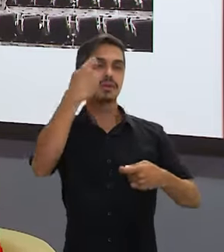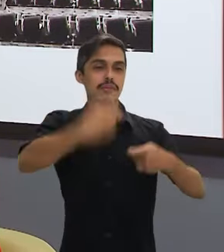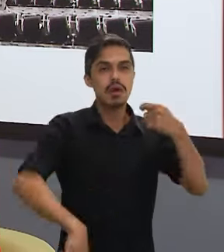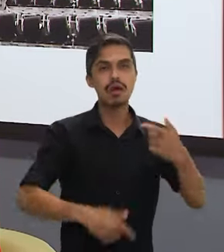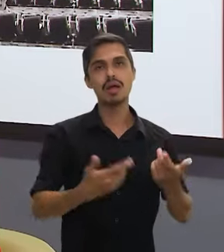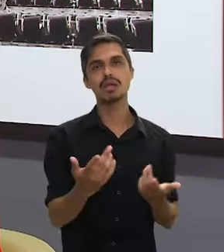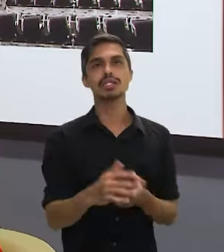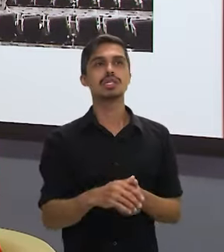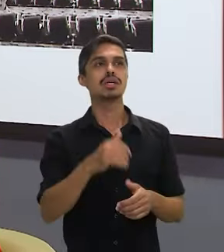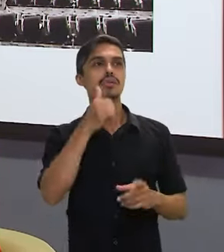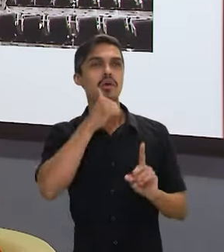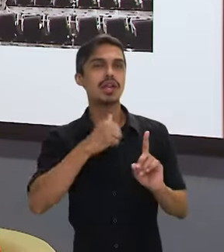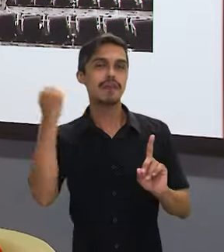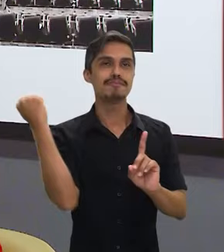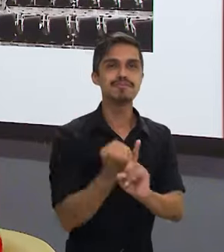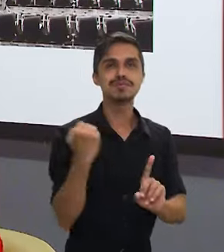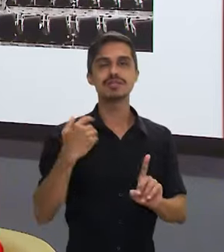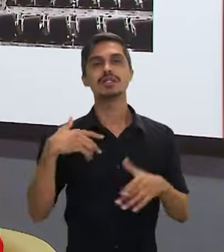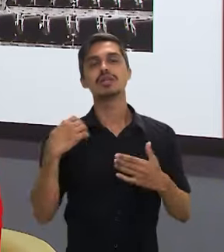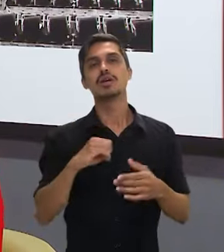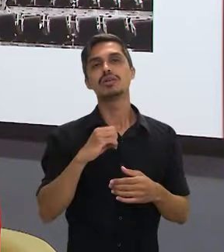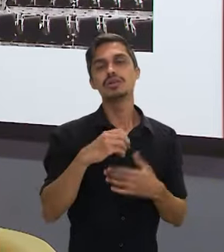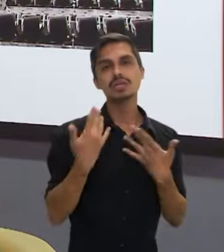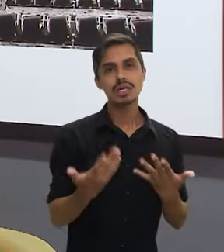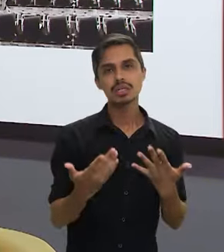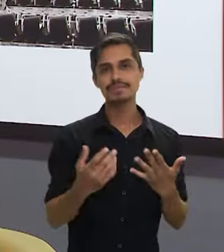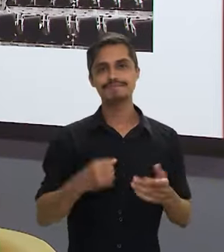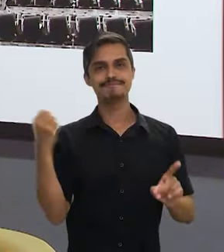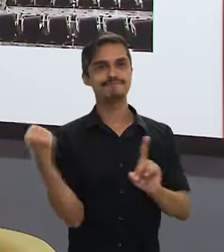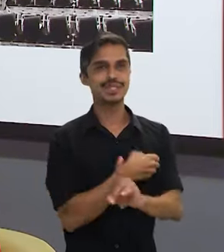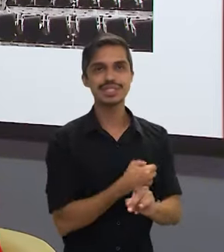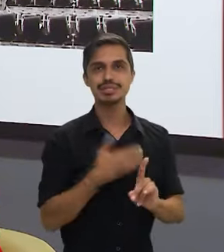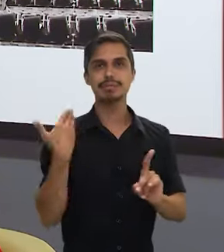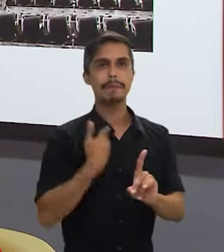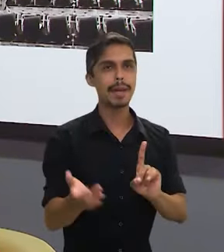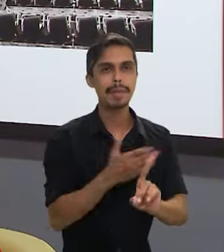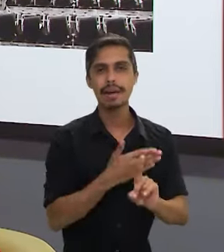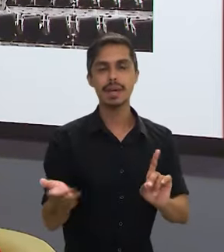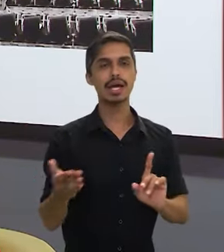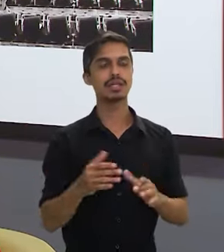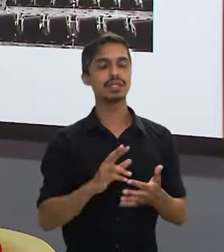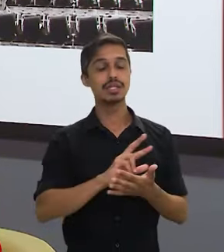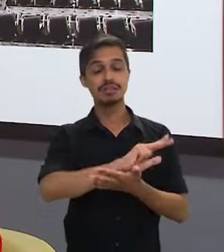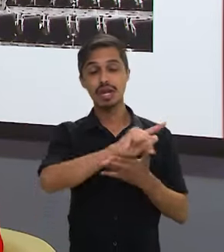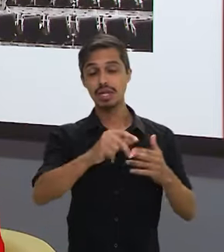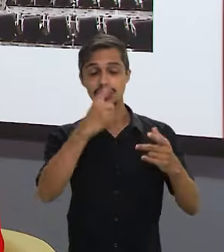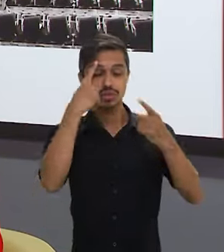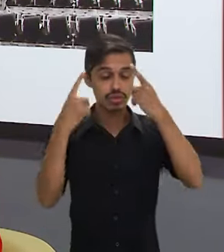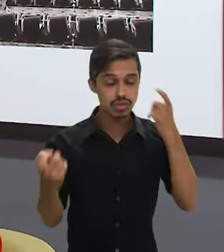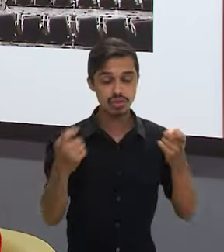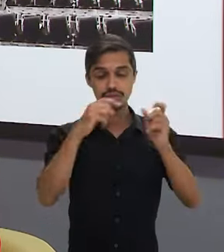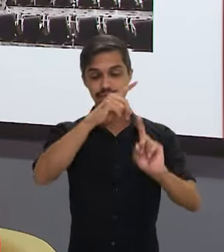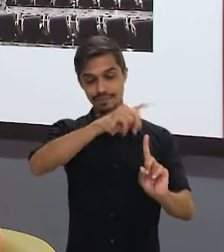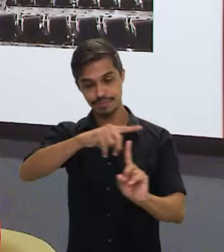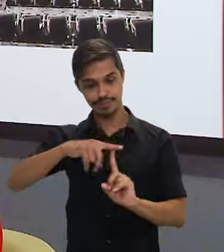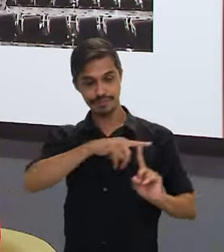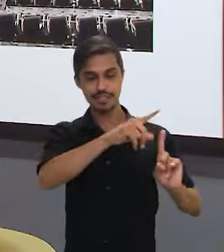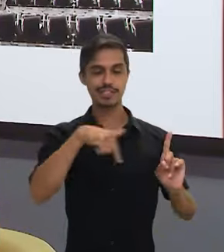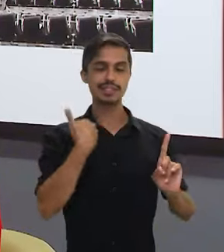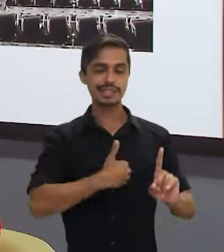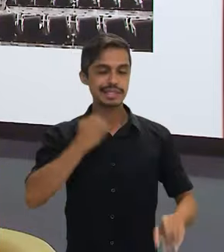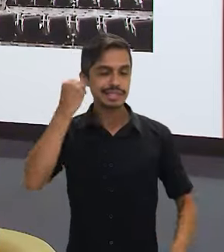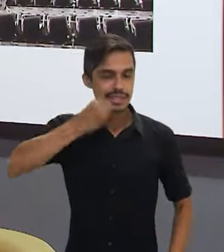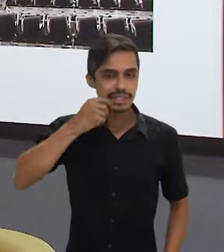assassinatos, infelizmente, como feminicídios, como espancamentos. Então, tem diversos tipos de violência que, infelizmente, a gente ainda passa.